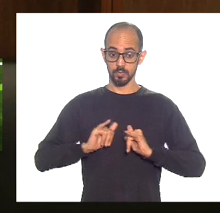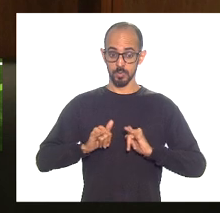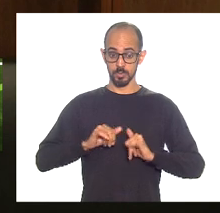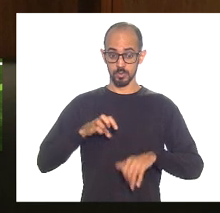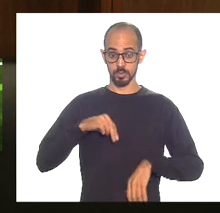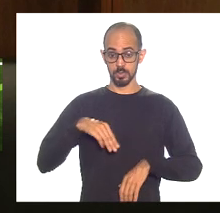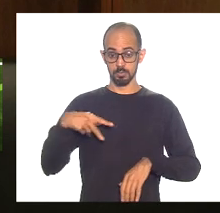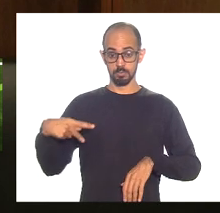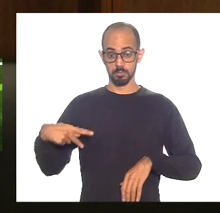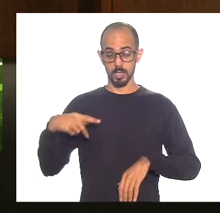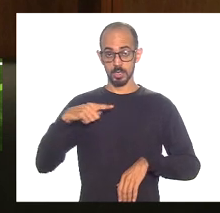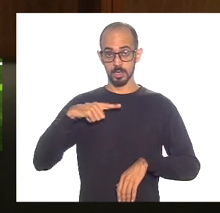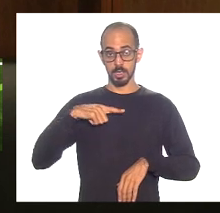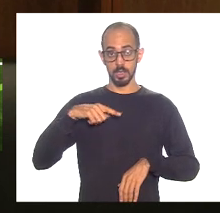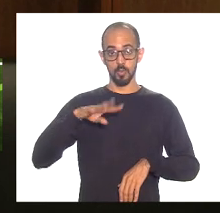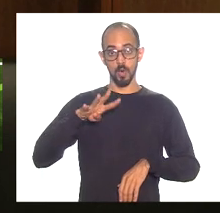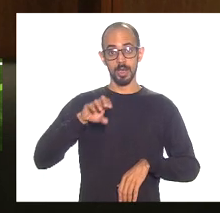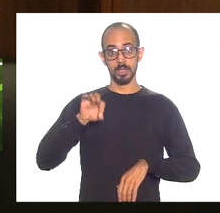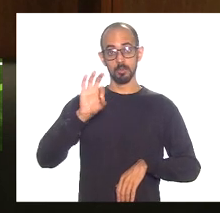40% tá no Rio.